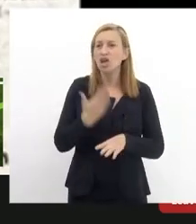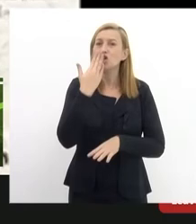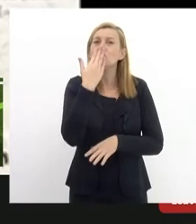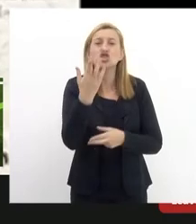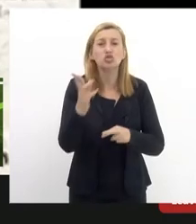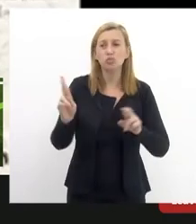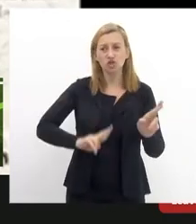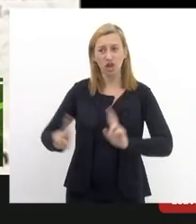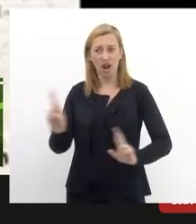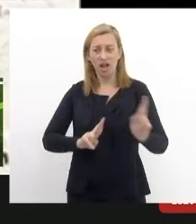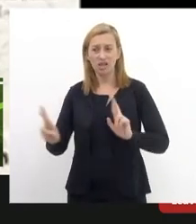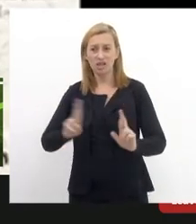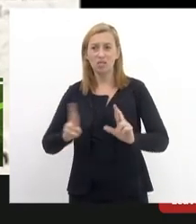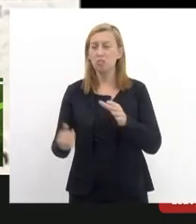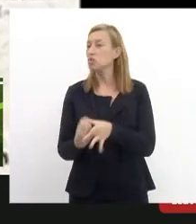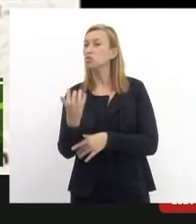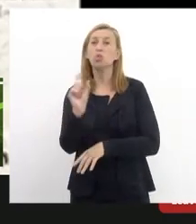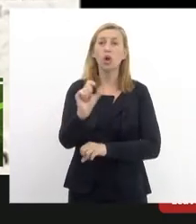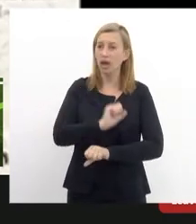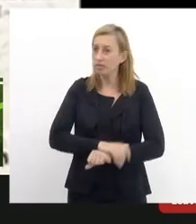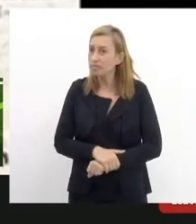relação estão reproduzindo